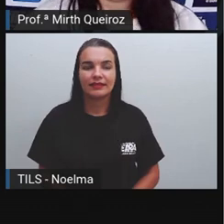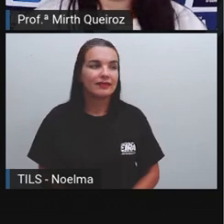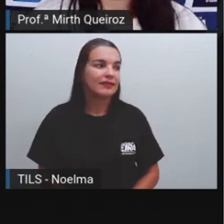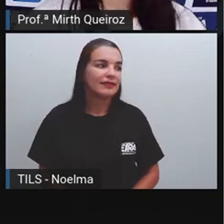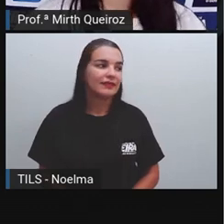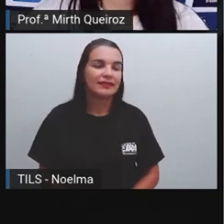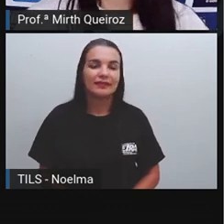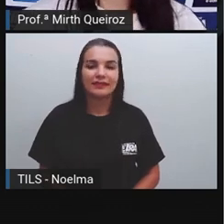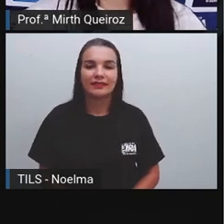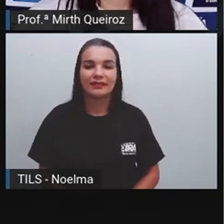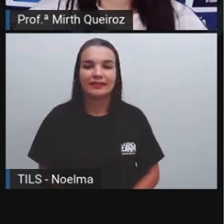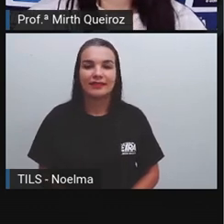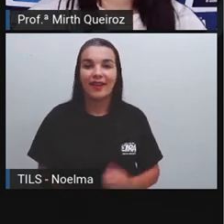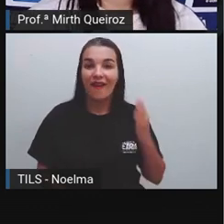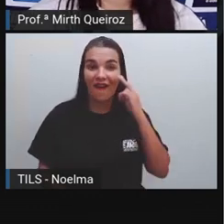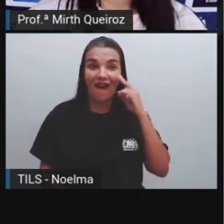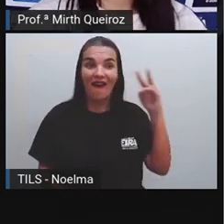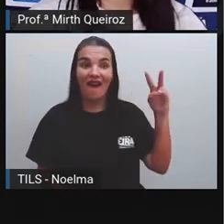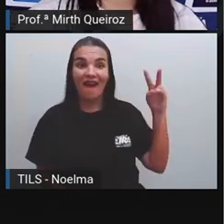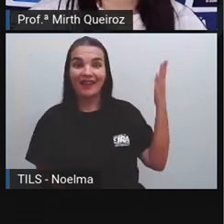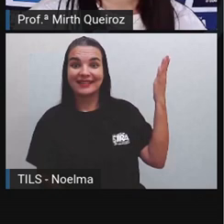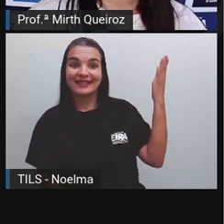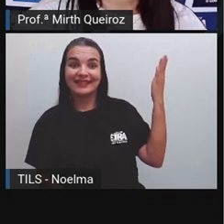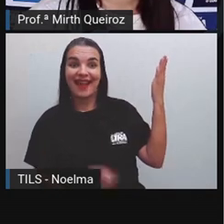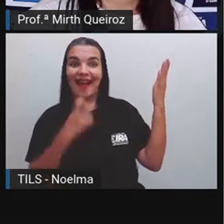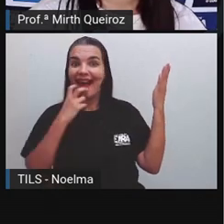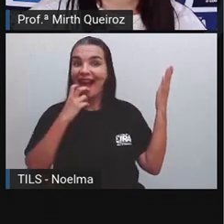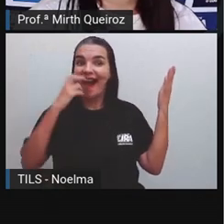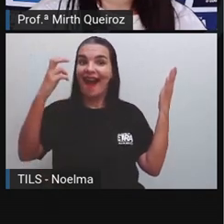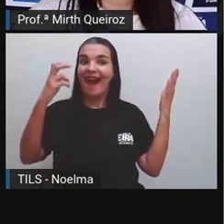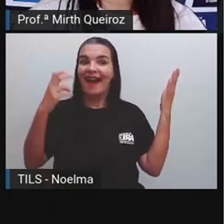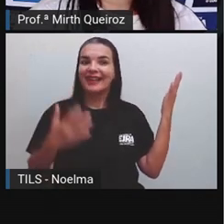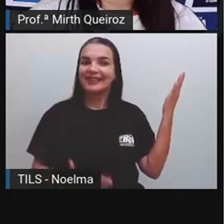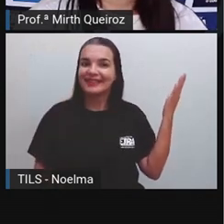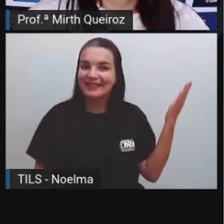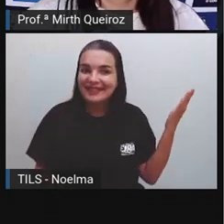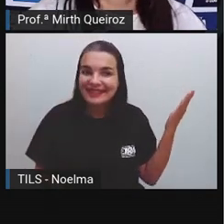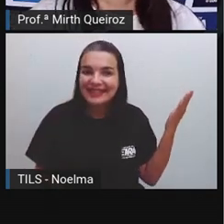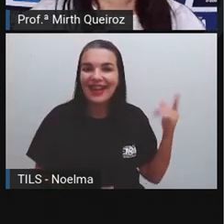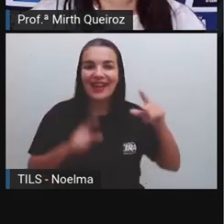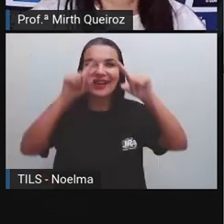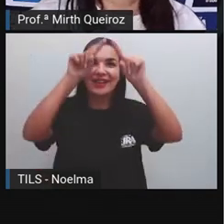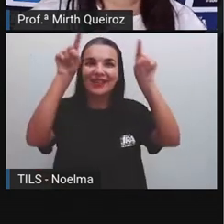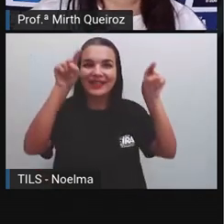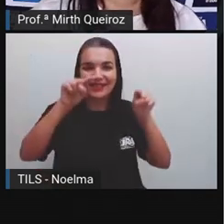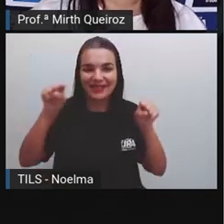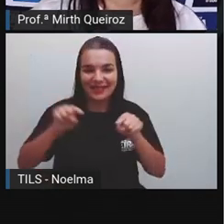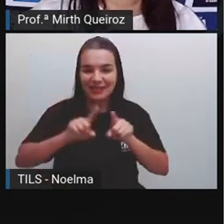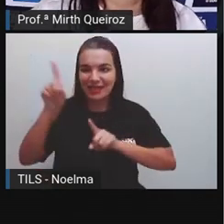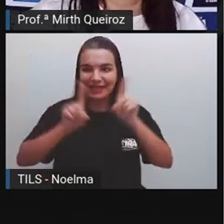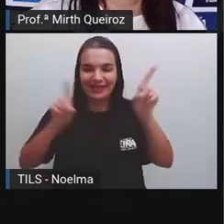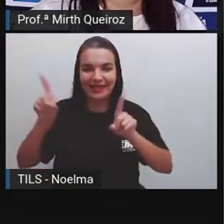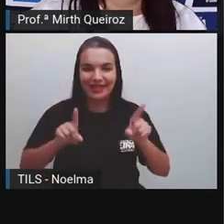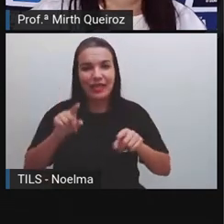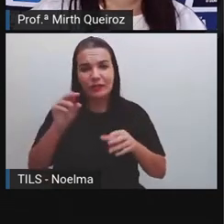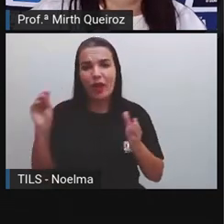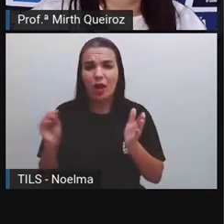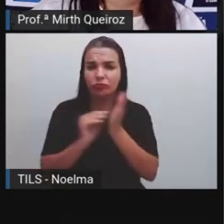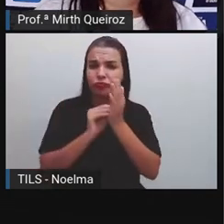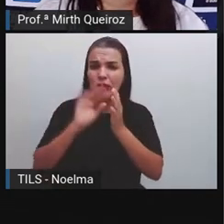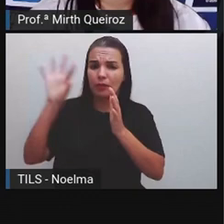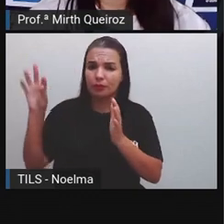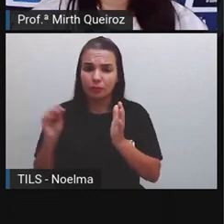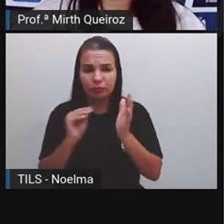E aí, quando a gente coloca lá, ó. Ó o balão de grito. Que legal. E assim, vocês vão adicionando ao painel. Aí, vai